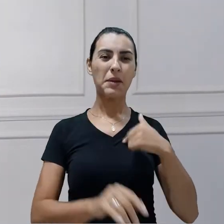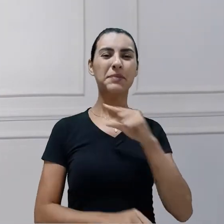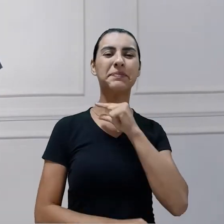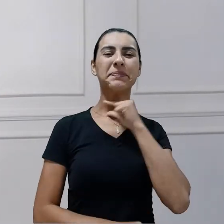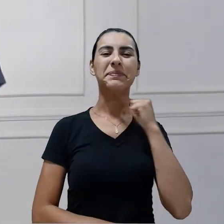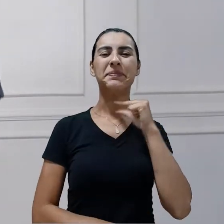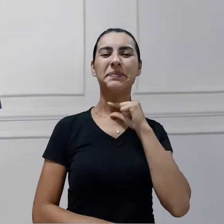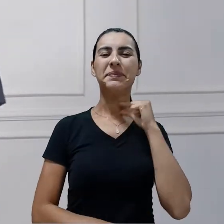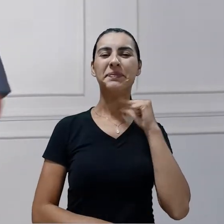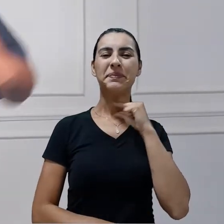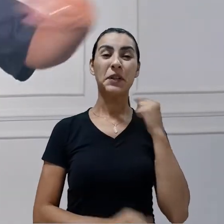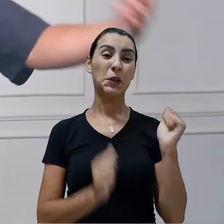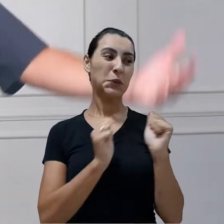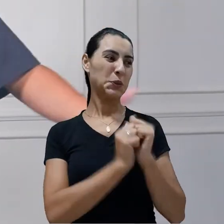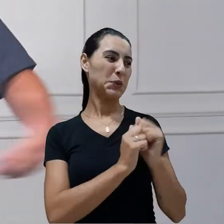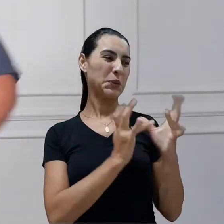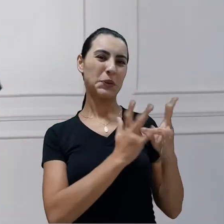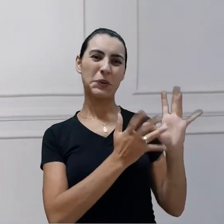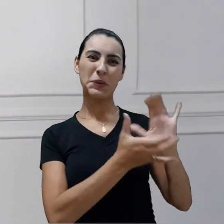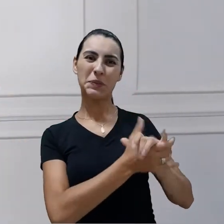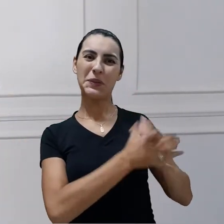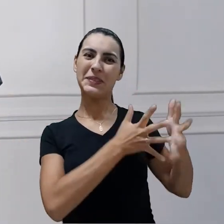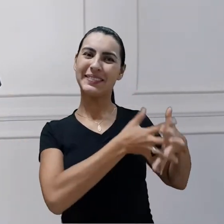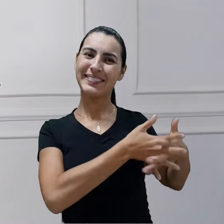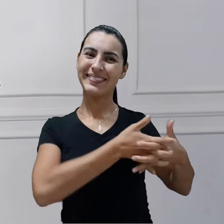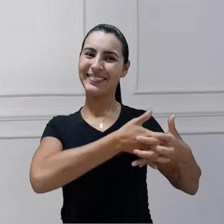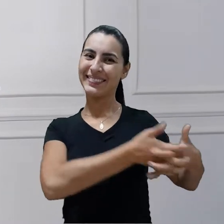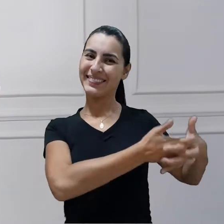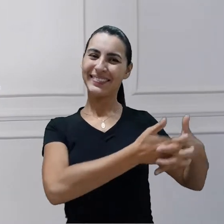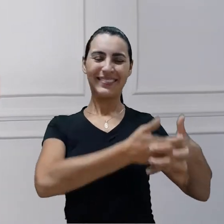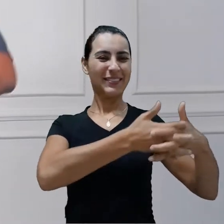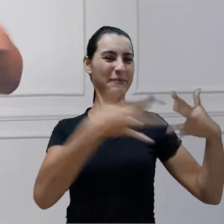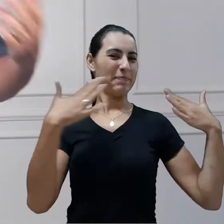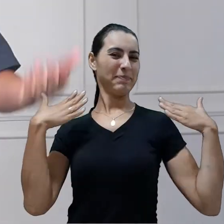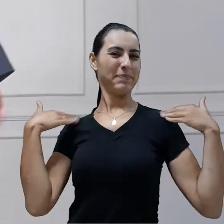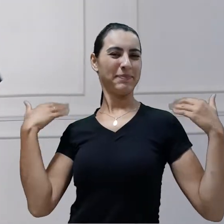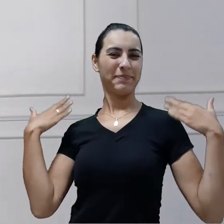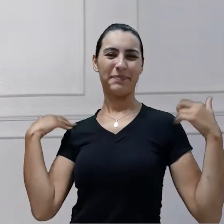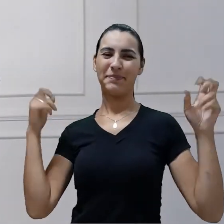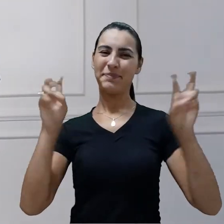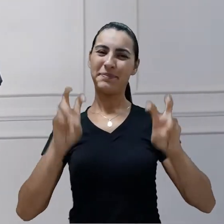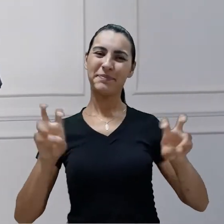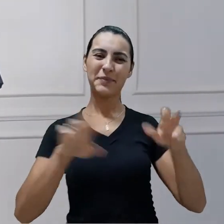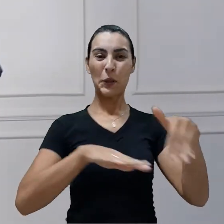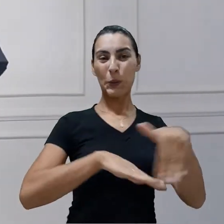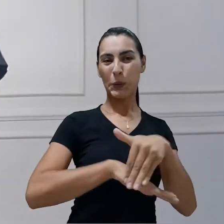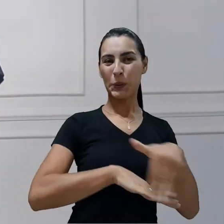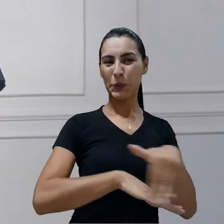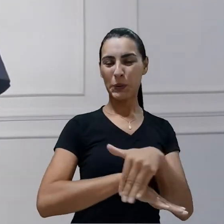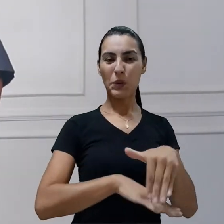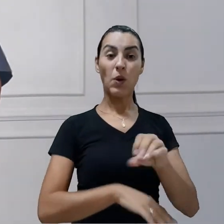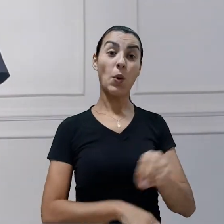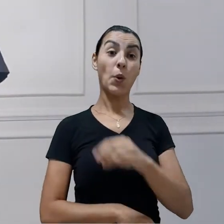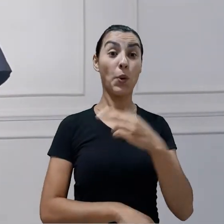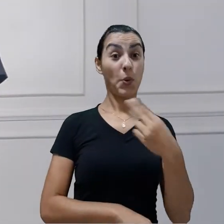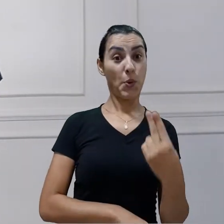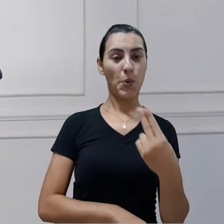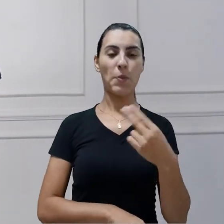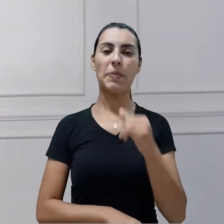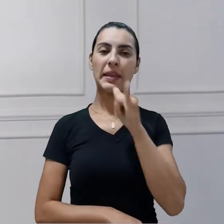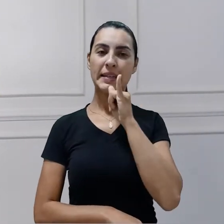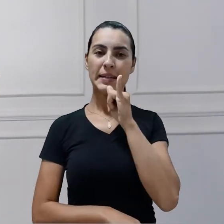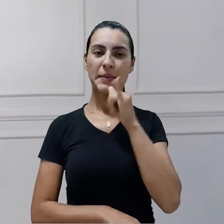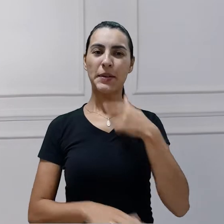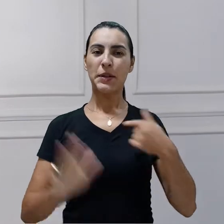com a minha esposa, de mãos dadas, passeando pelo shopping ou pela rua, ou chego em um